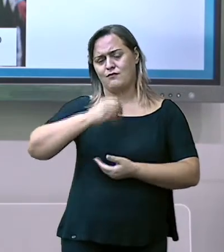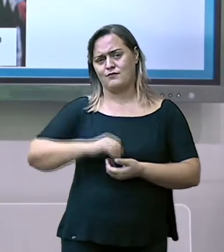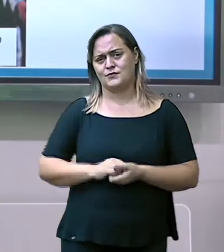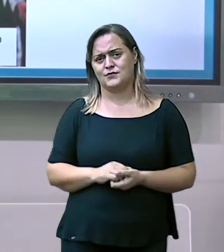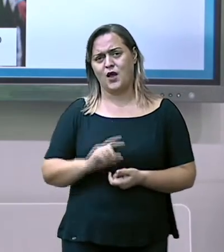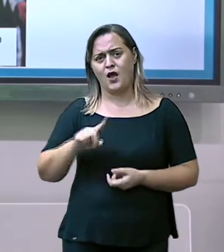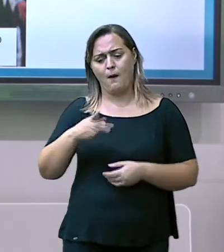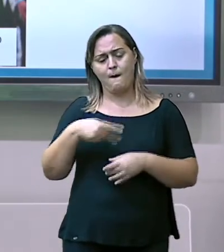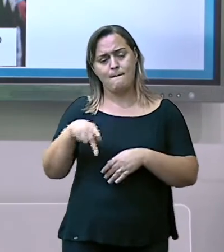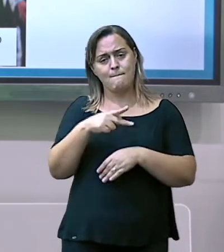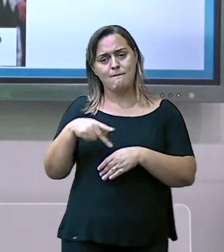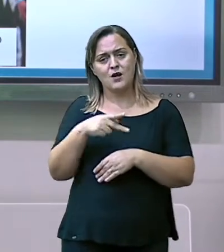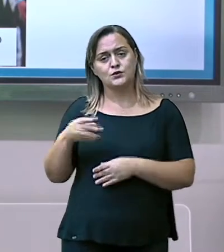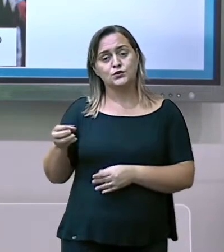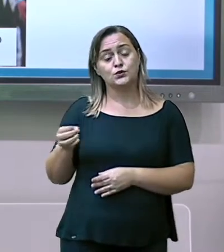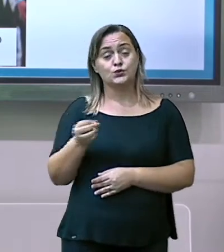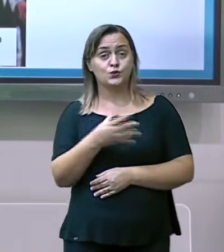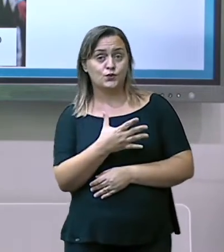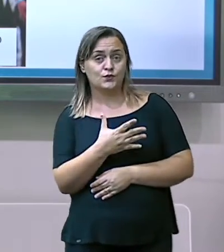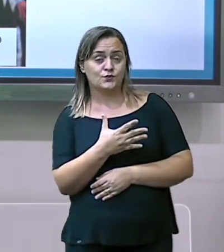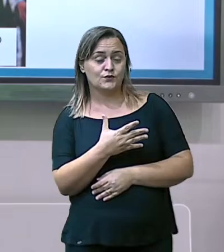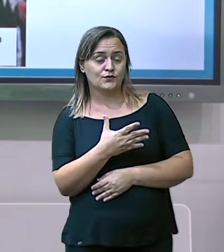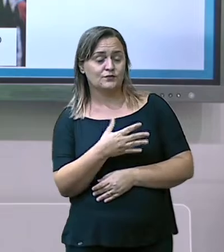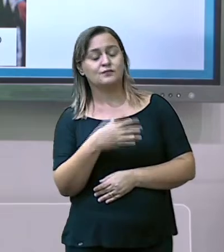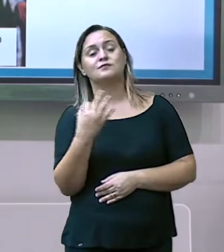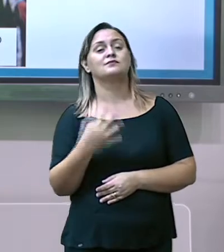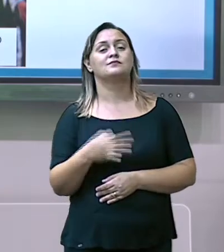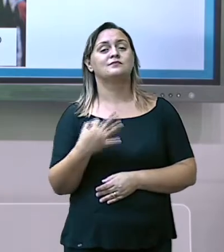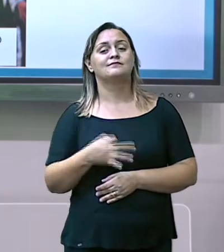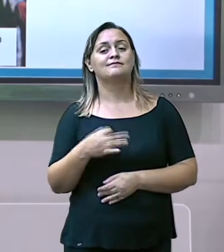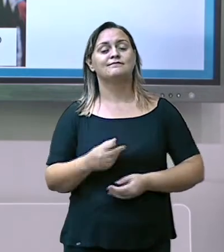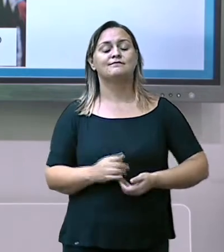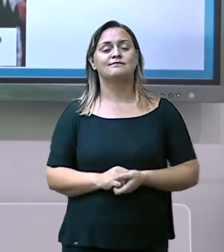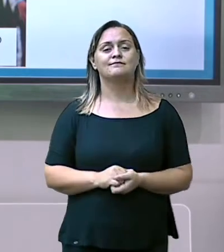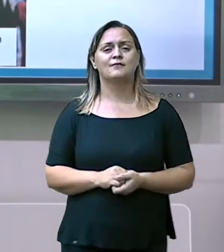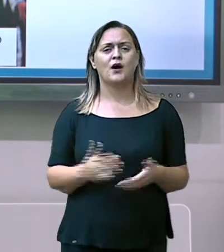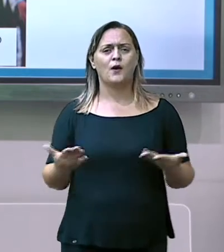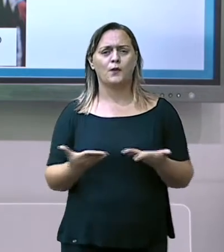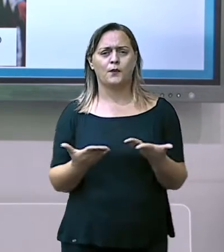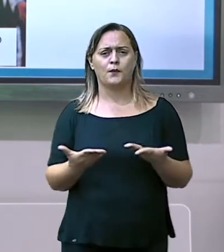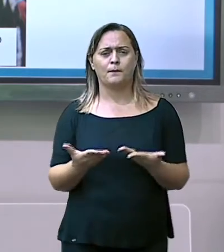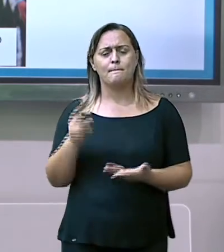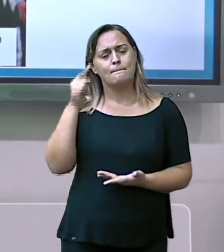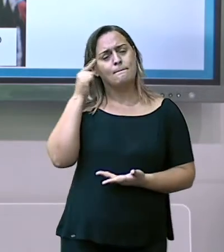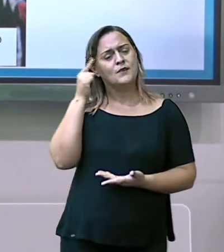nós temos uma divisão que eu acho interessante.